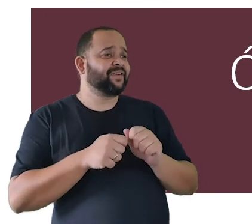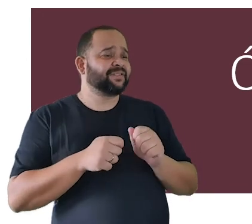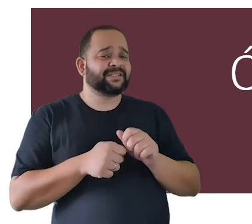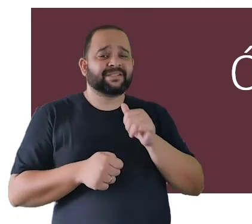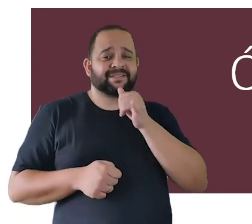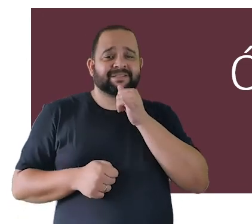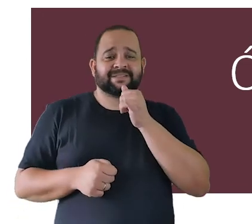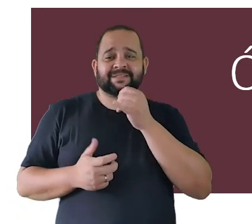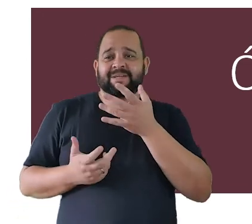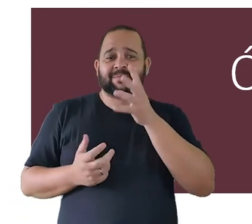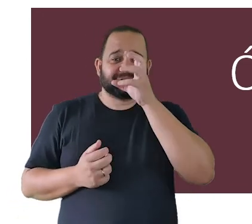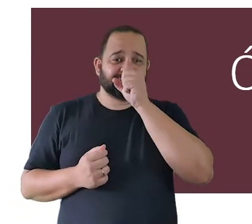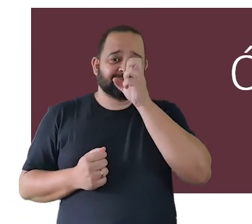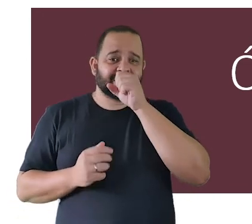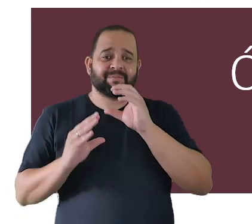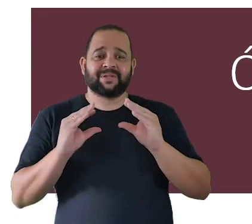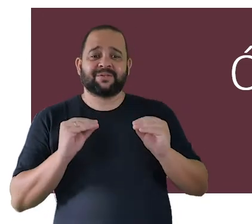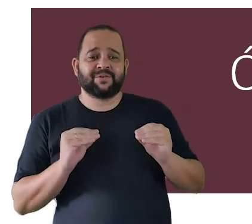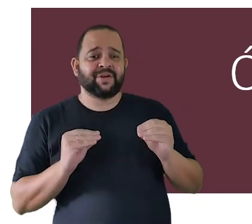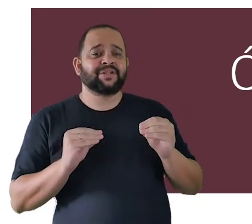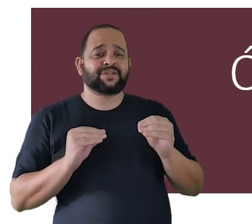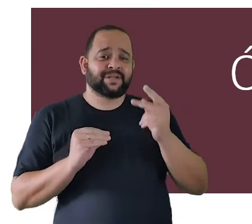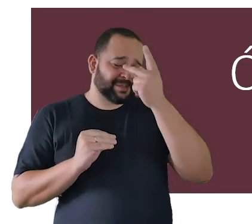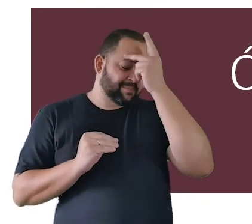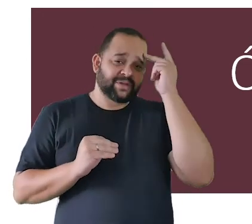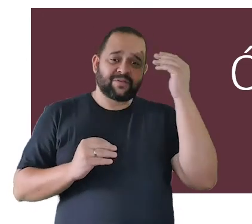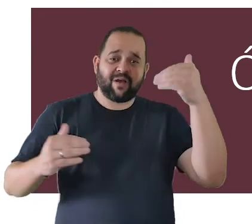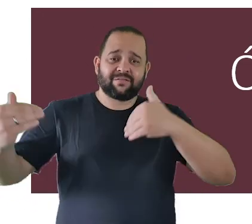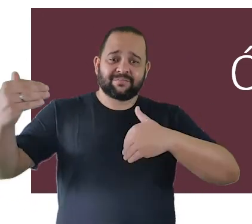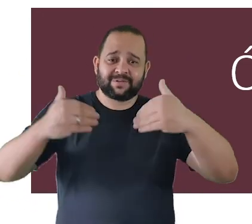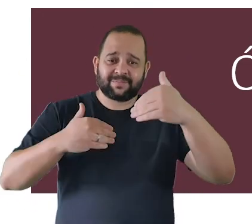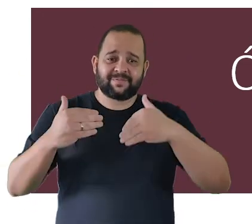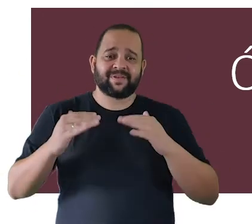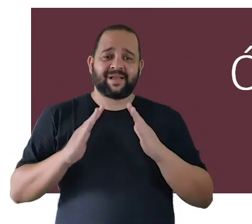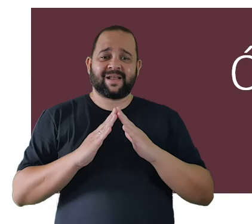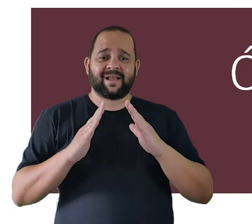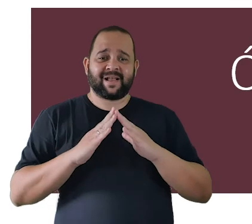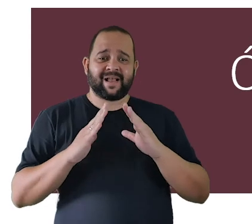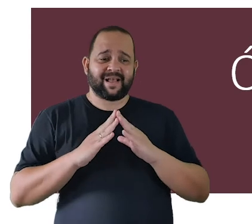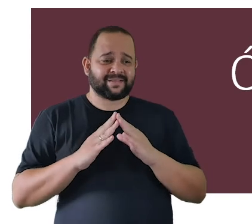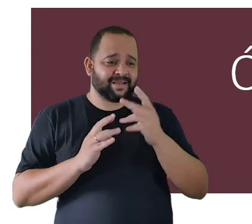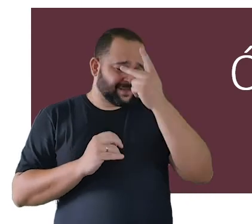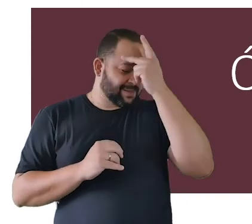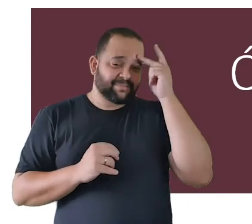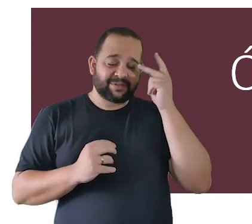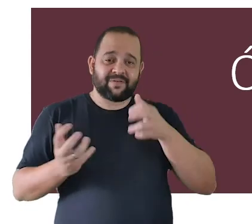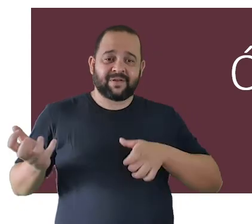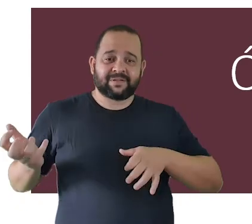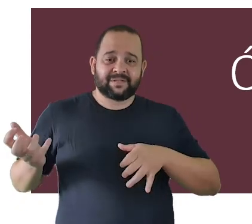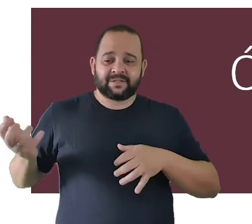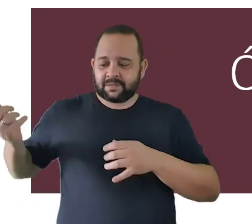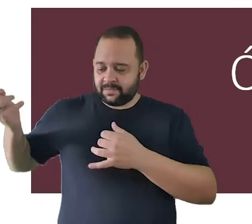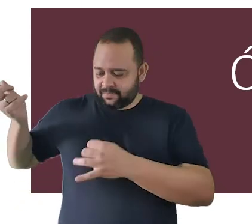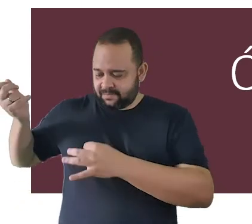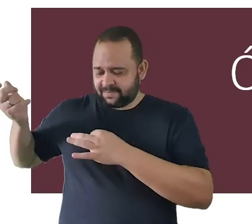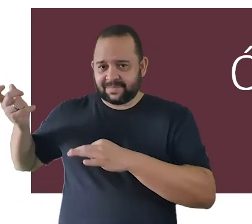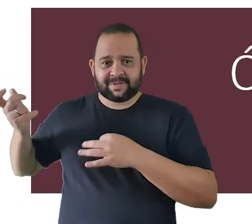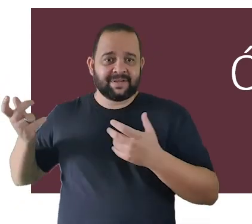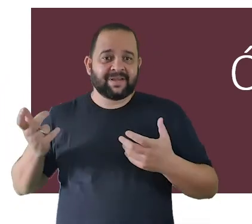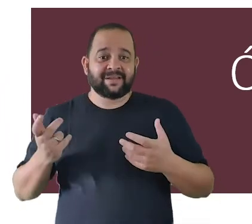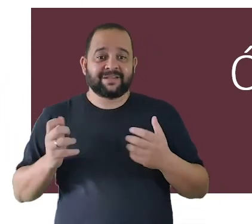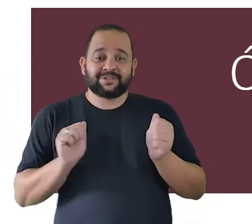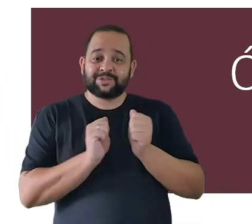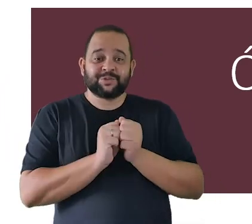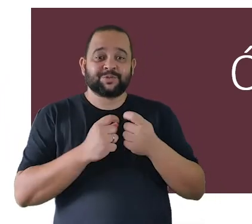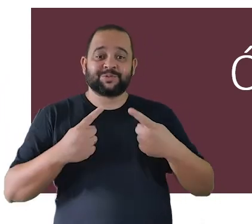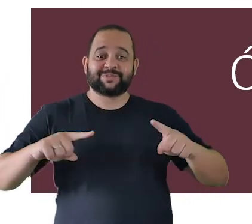a gente faz se reúne a gente come um negócio aqui e daí todo mundo pega um instrumento e a gente consegue ler e lembrar aquelas